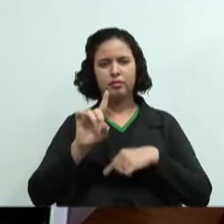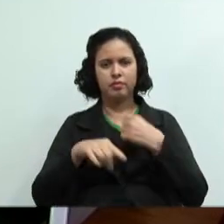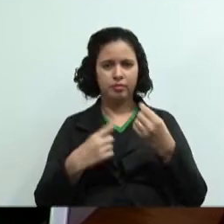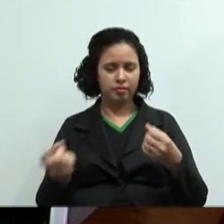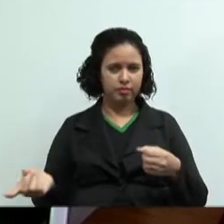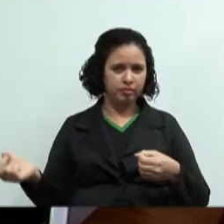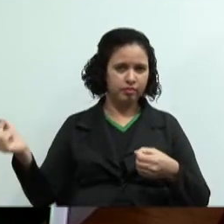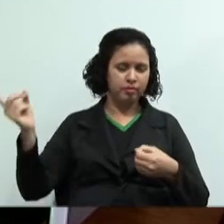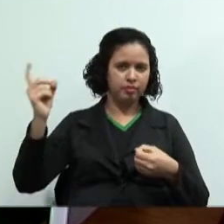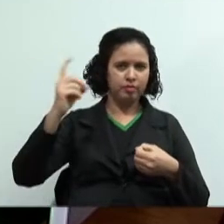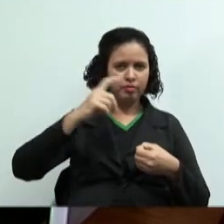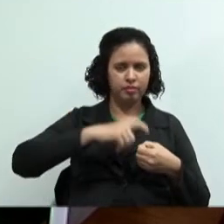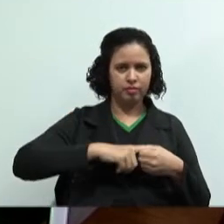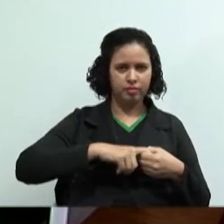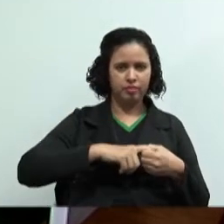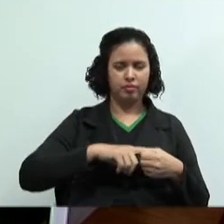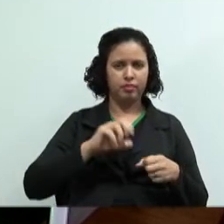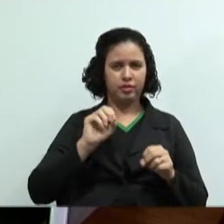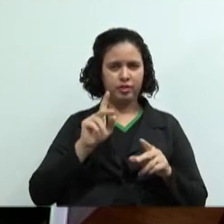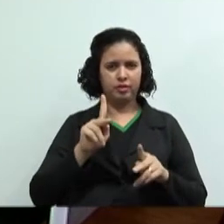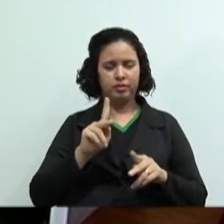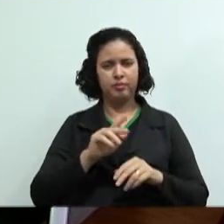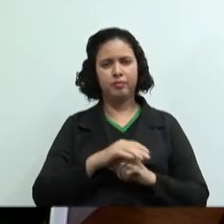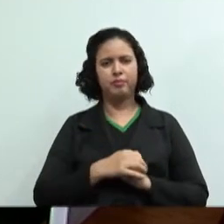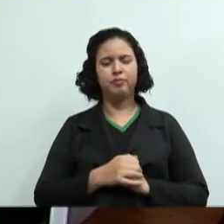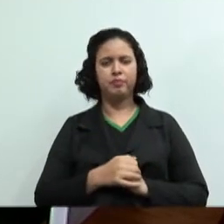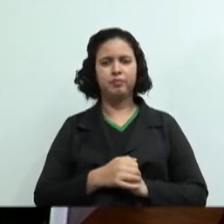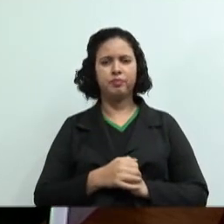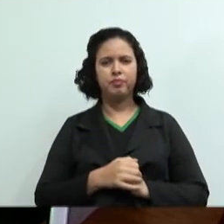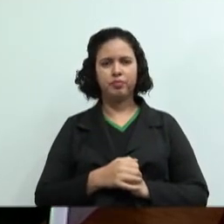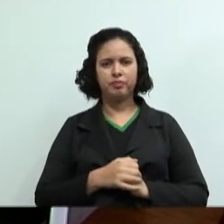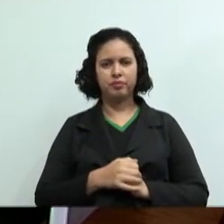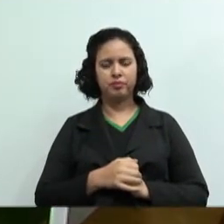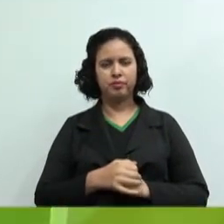retornamos daqui a pouquinho. Até mais!